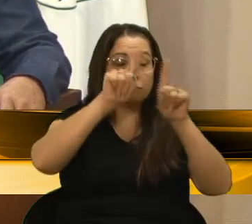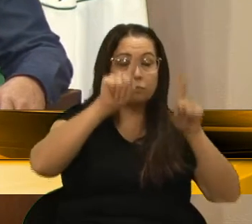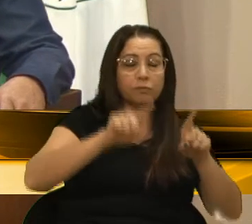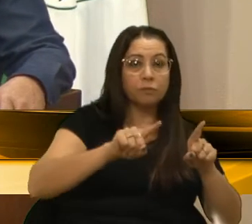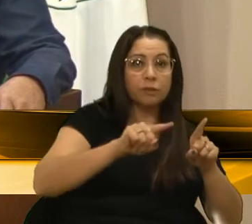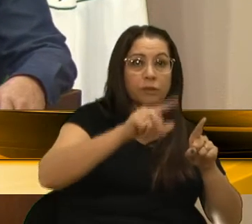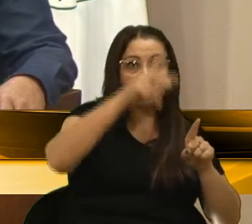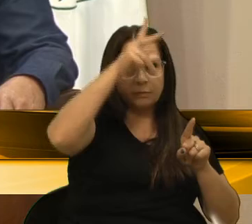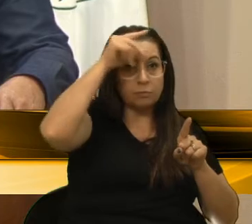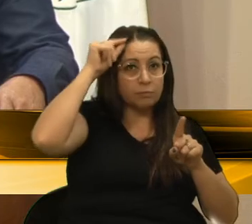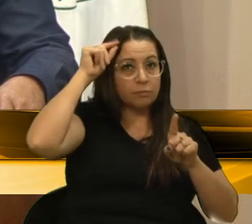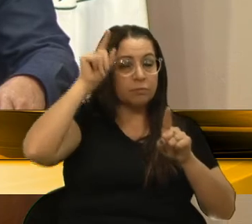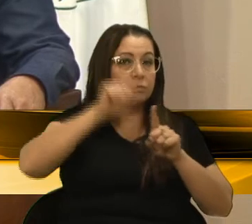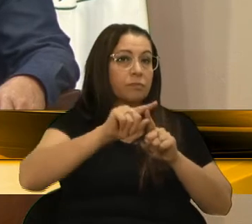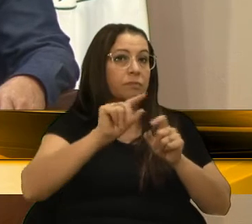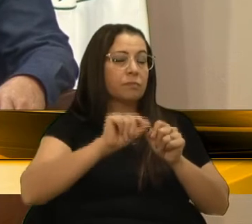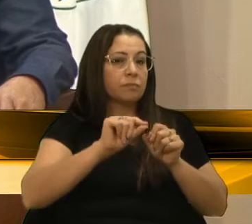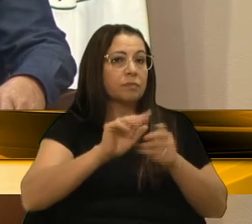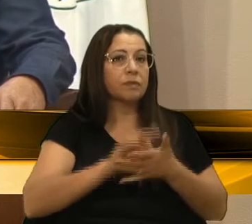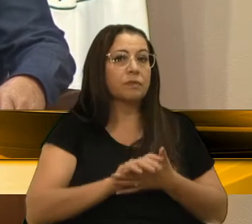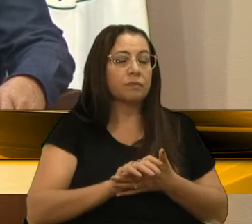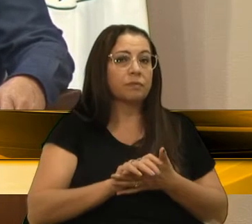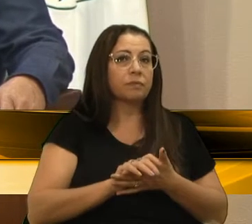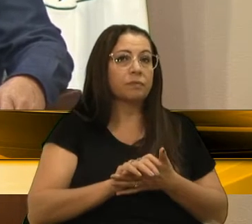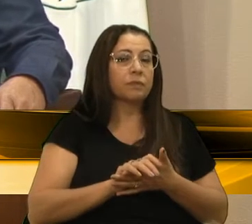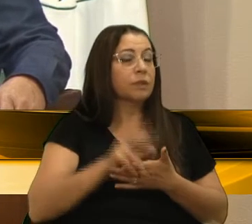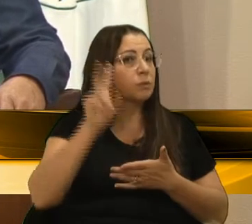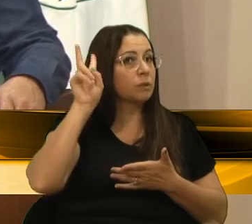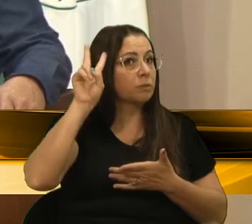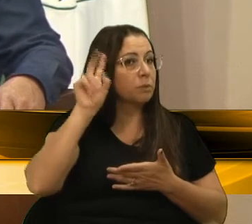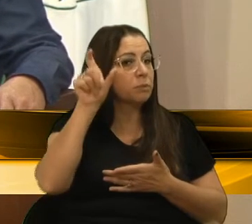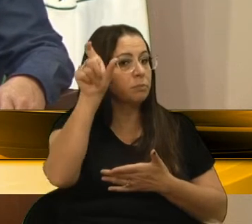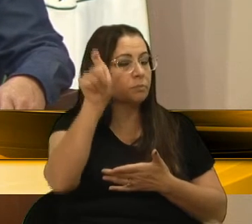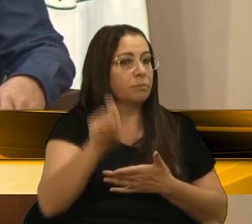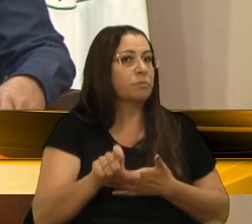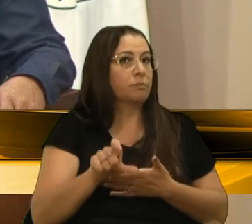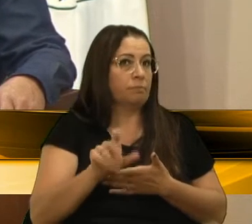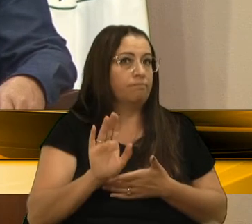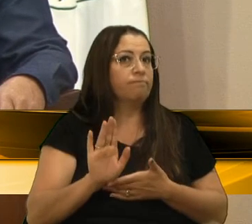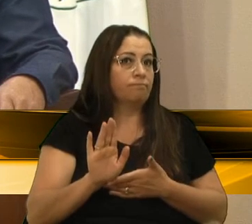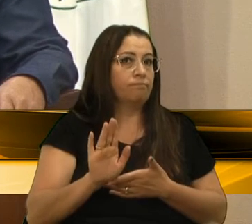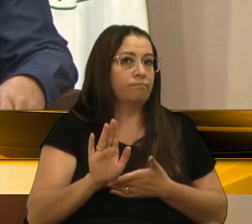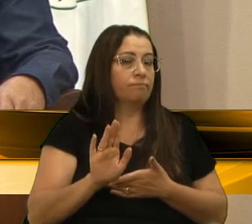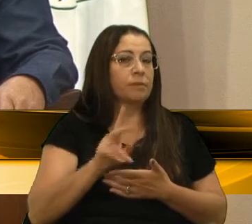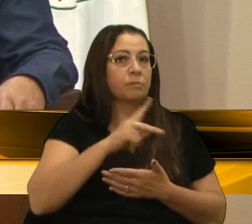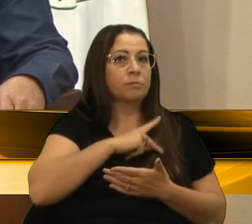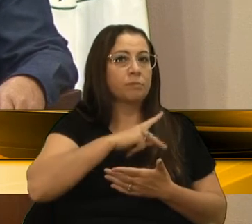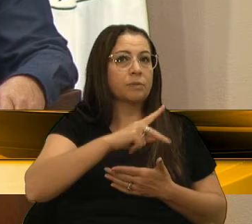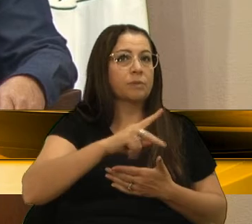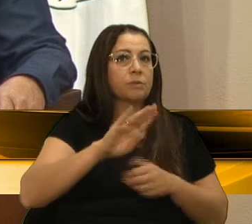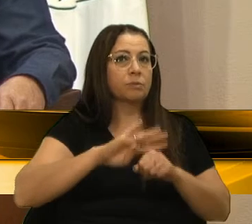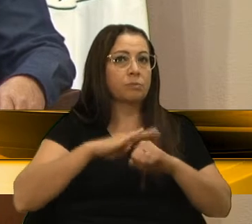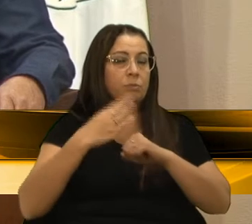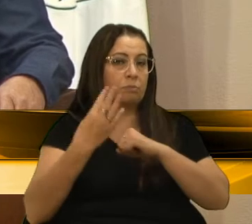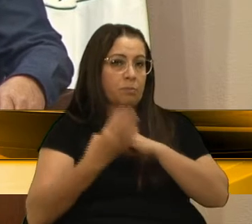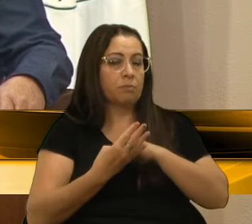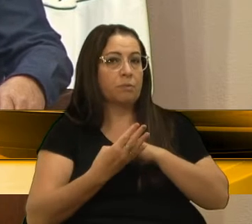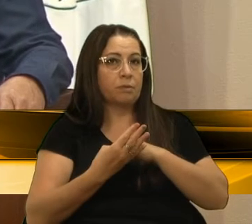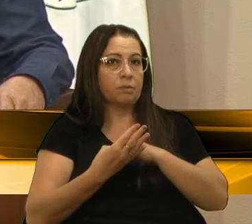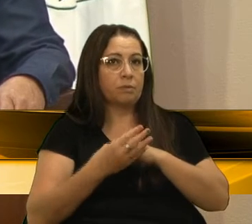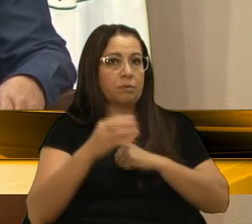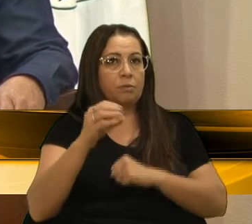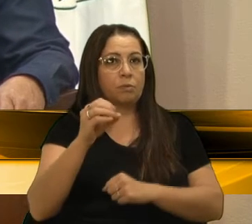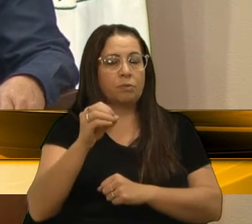mas eu quero fazer um, porque eu quero lembrar uma pessoa que foi presidente lá do meu bairro, o senhor